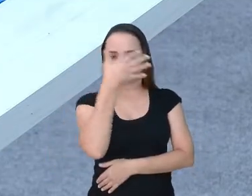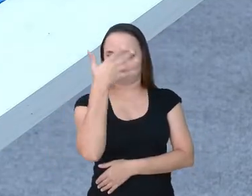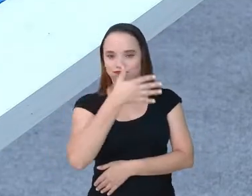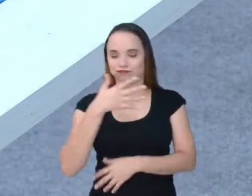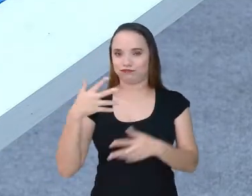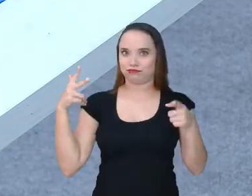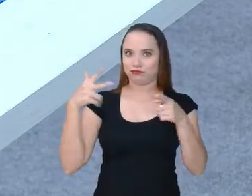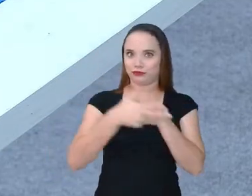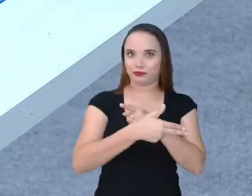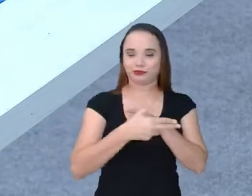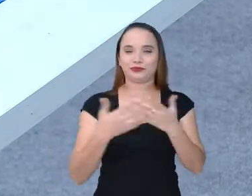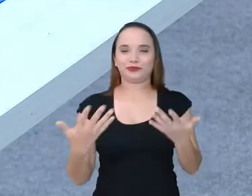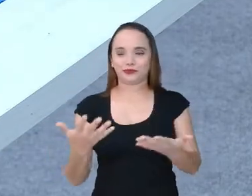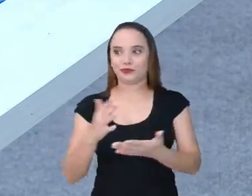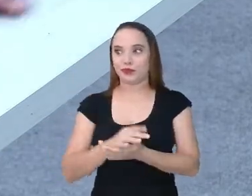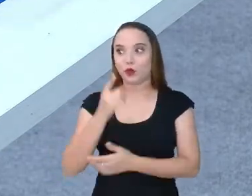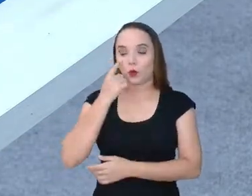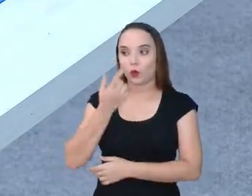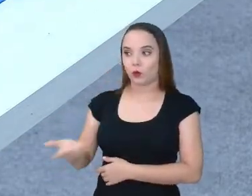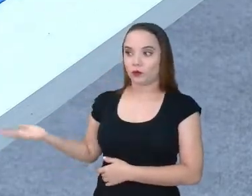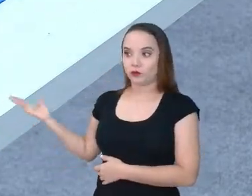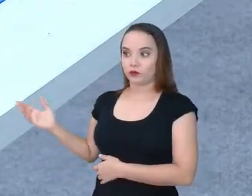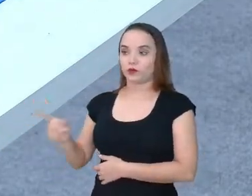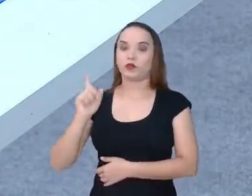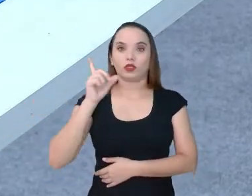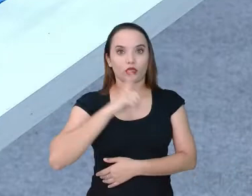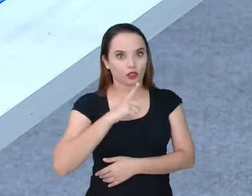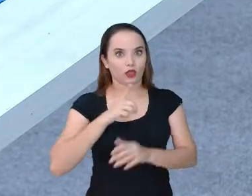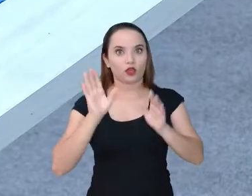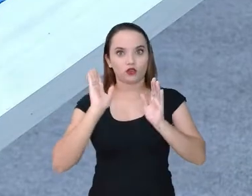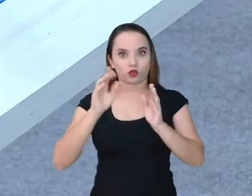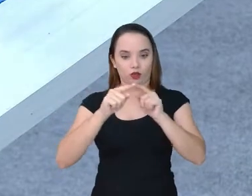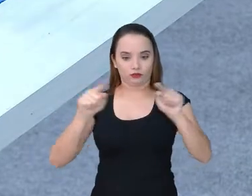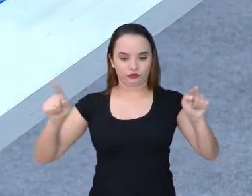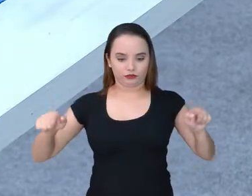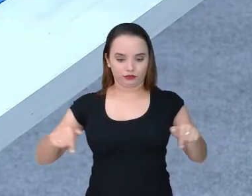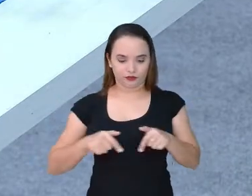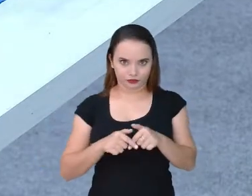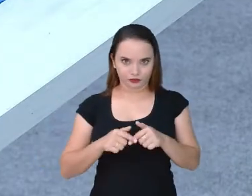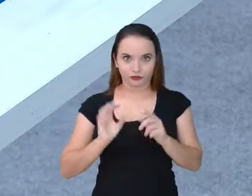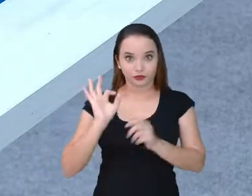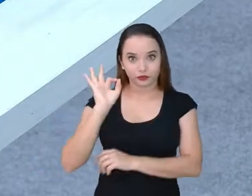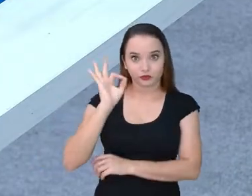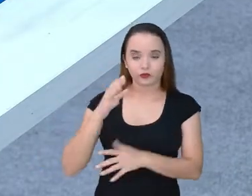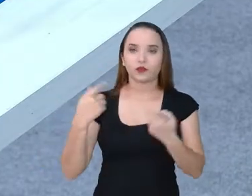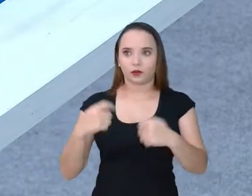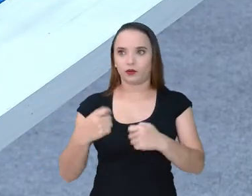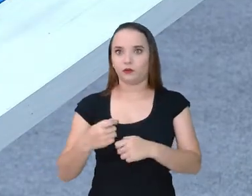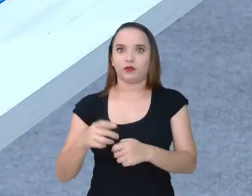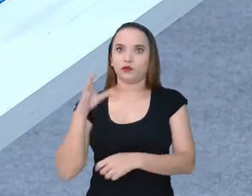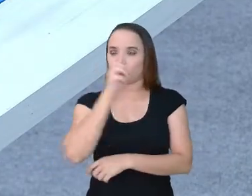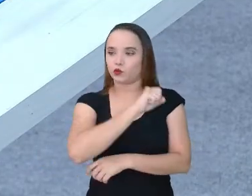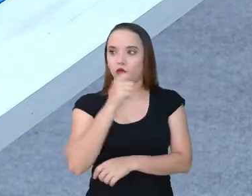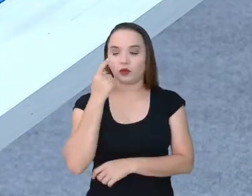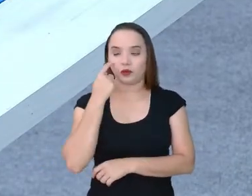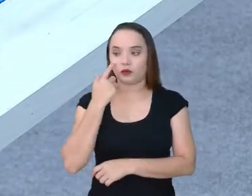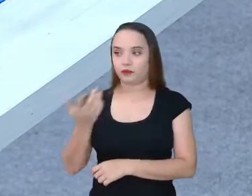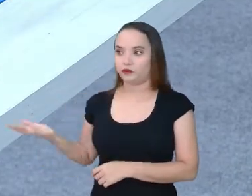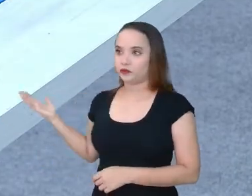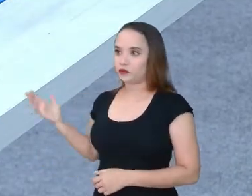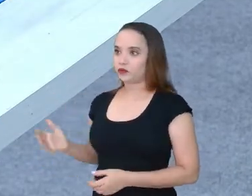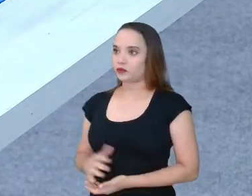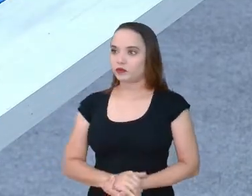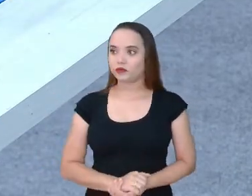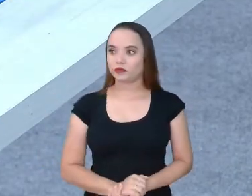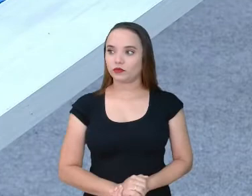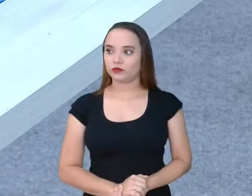fazendo um close. Ó, já viram que a maior parte aqui já está montada, né? Eu tenho que me apressar ali pra terminar isso, porque senão a gente vai jogar quase